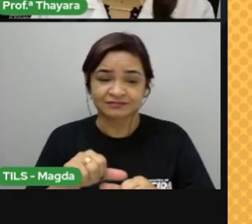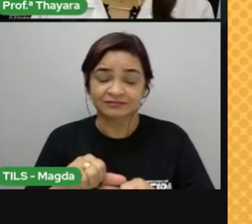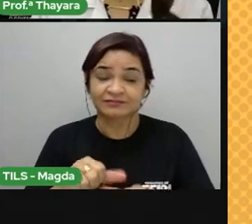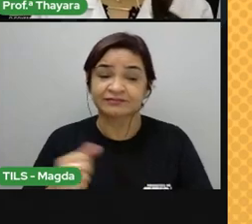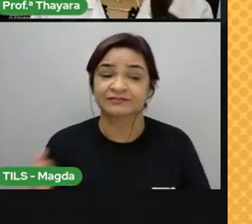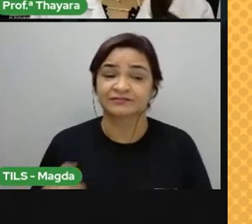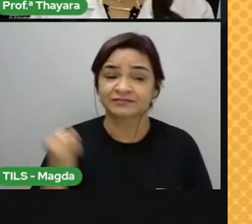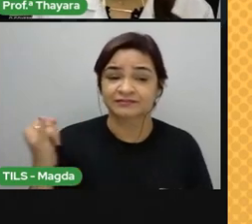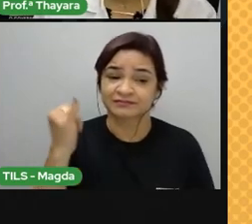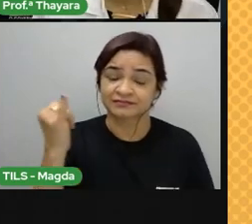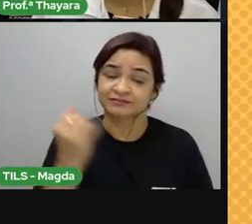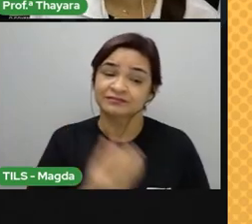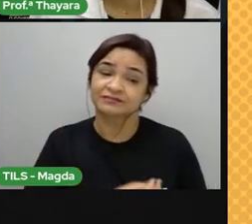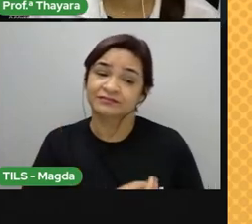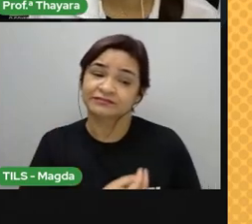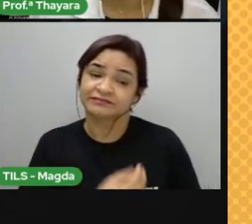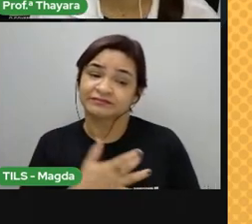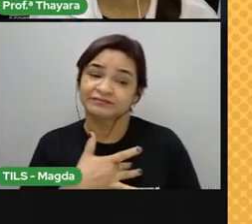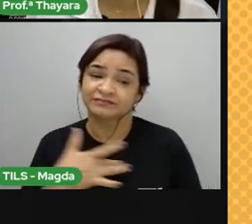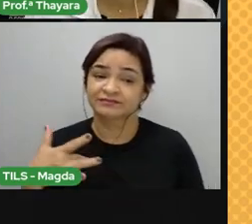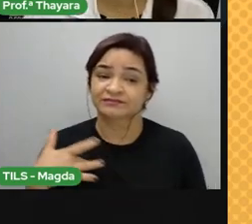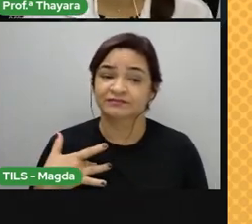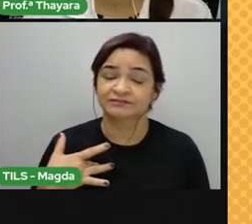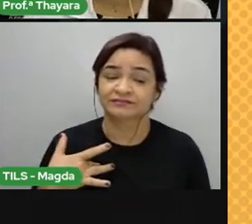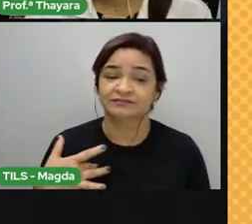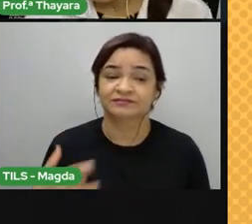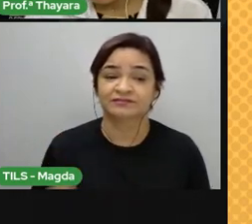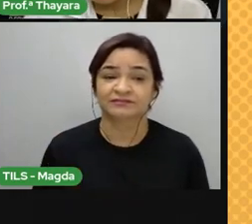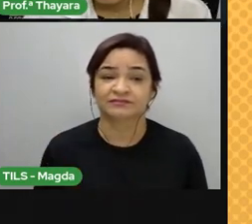trazer algum benefício para a nossa saúde, sim, para a nossa pele.